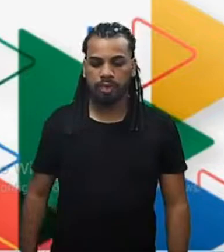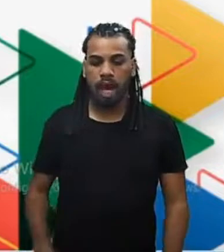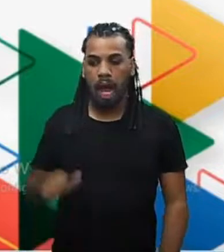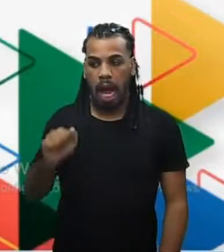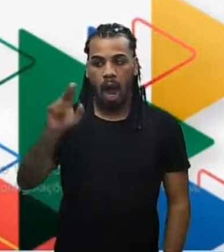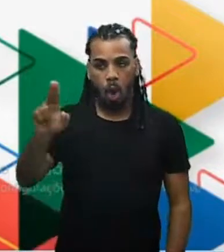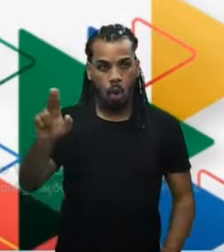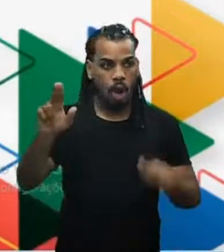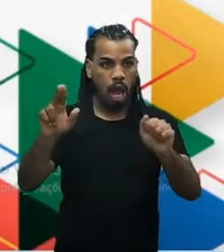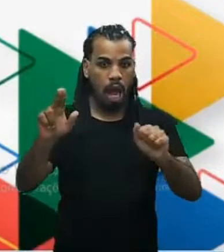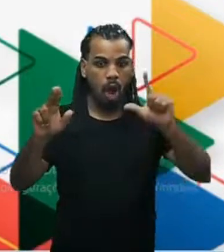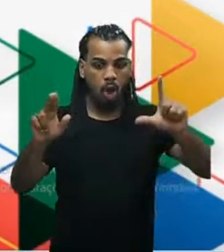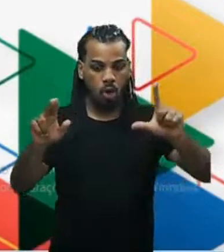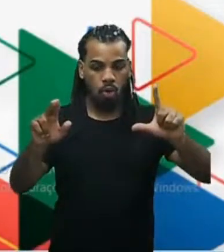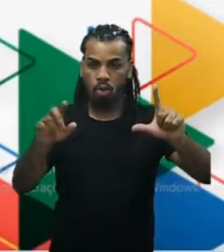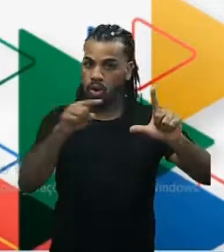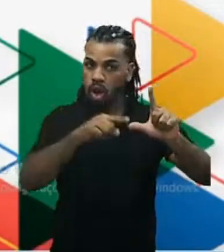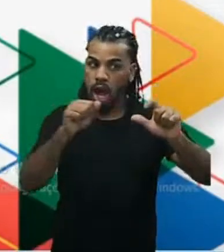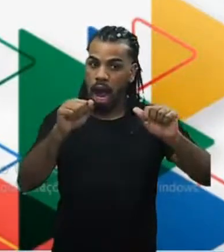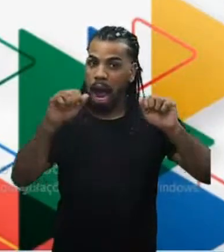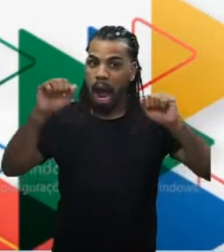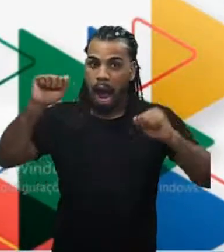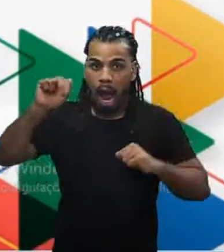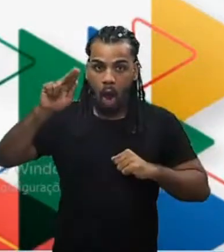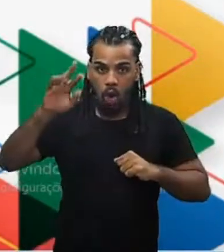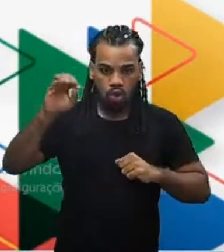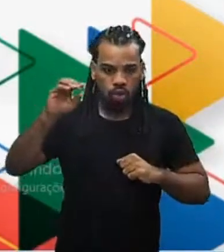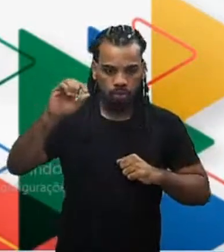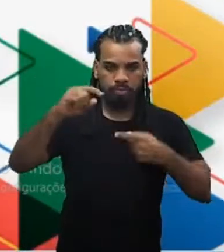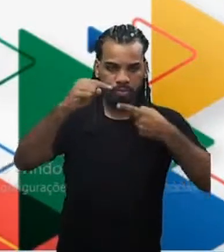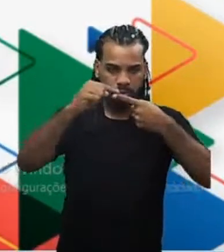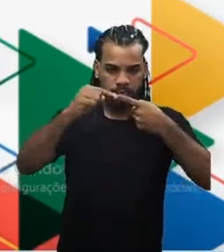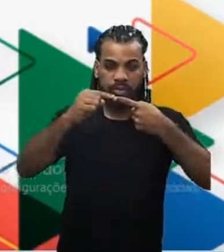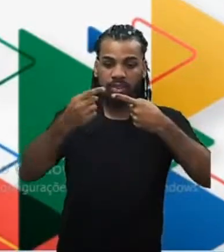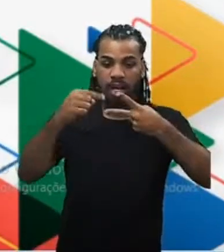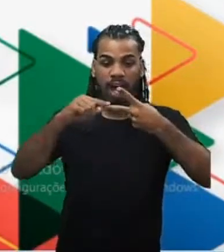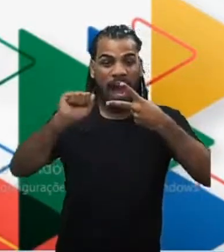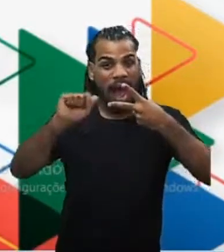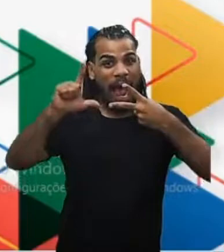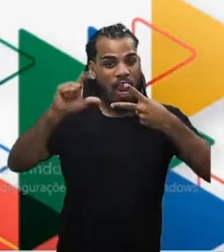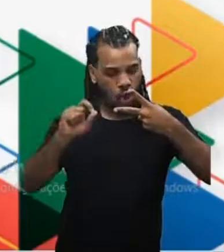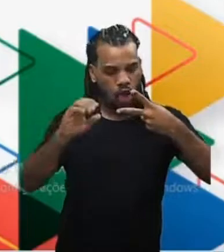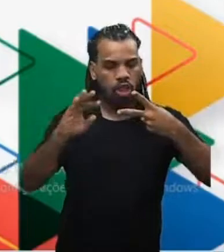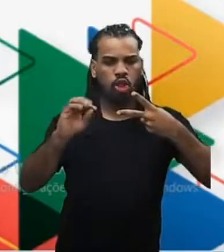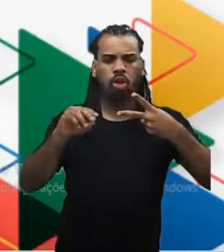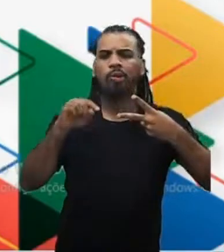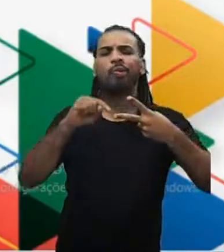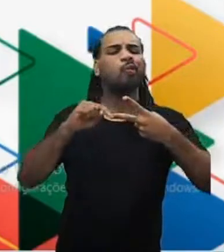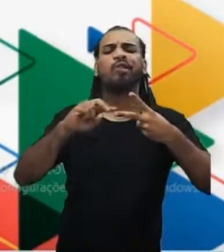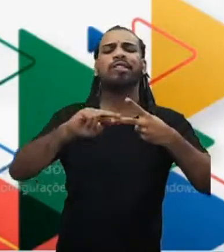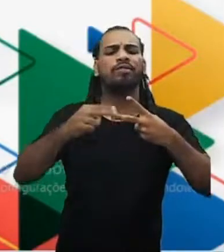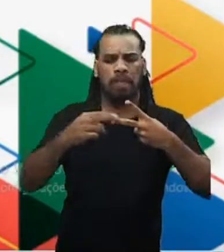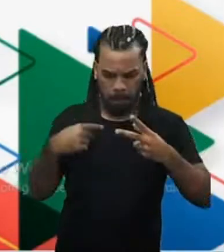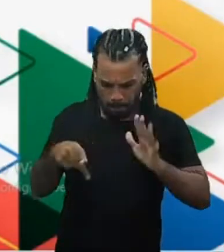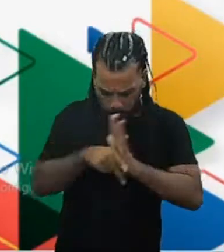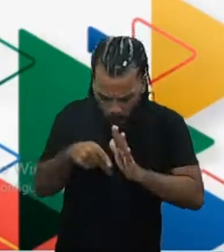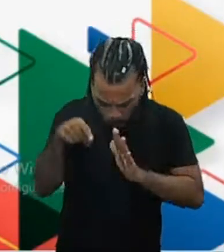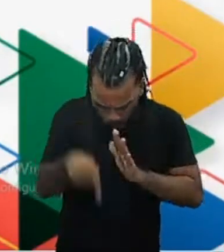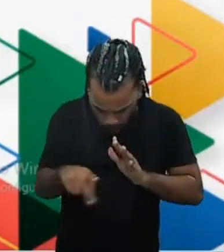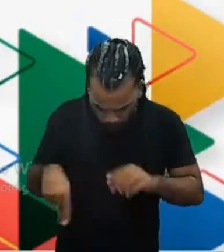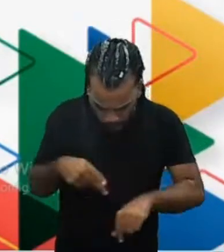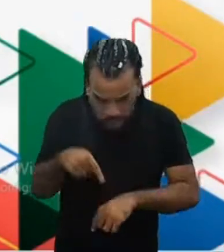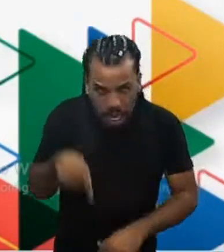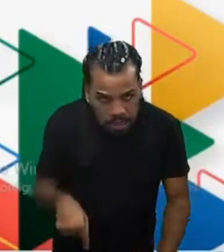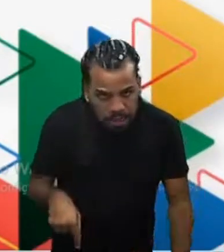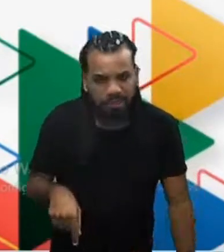é aloctone. Aloctone é aquilo ou aquele que não é originário do país